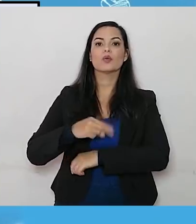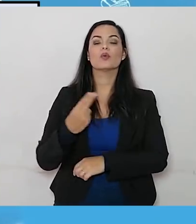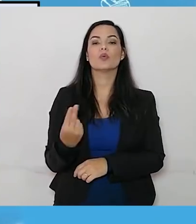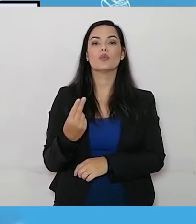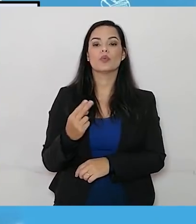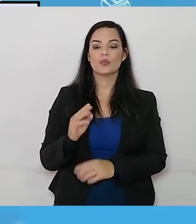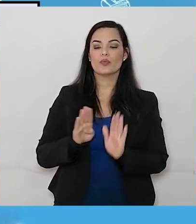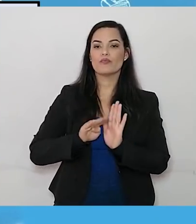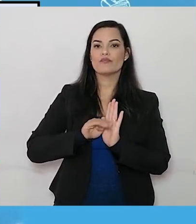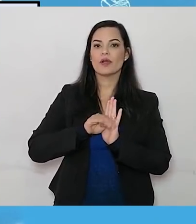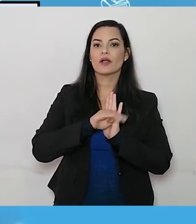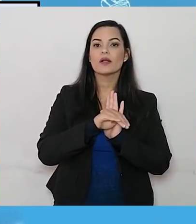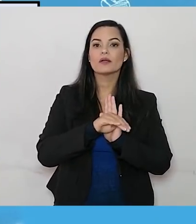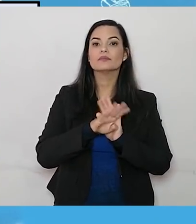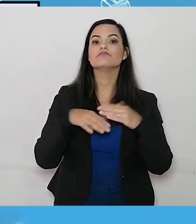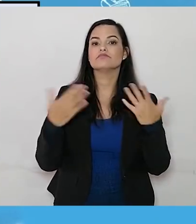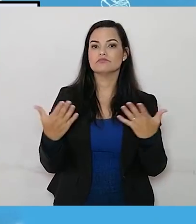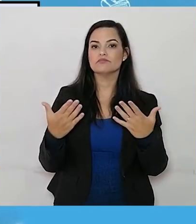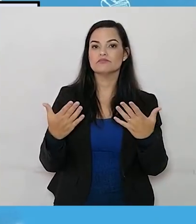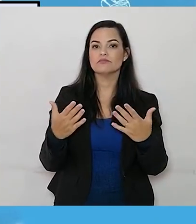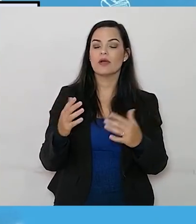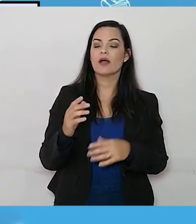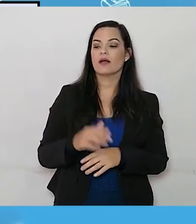transferência de energia vai primeiro para quem?